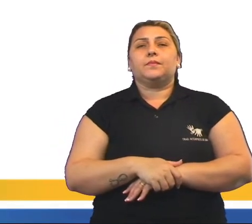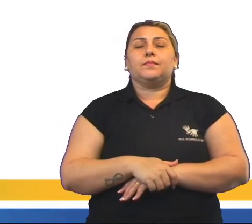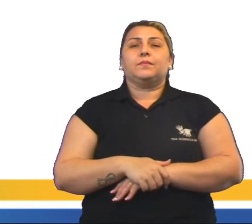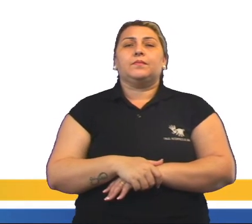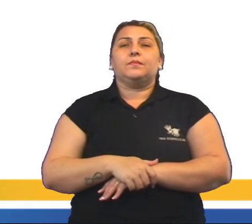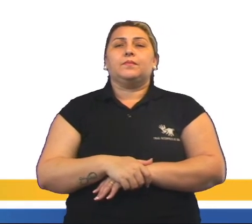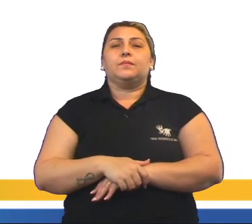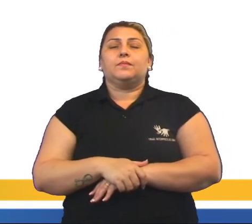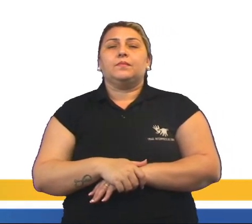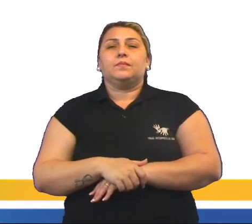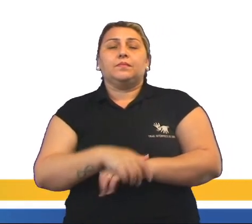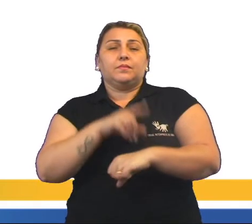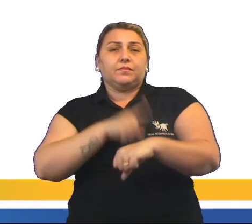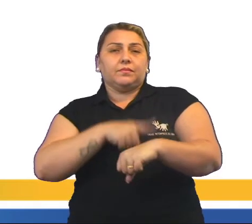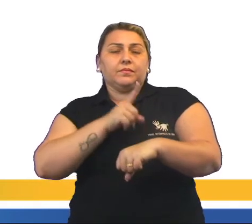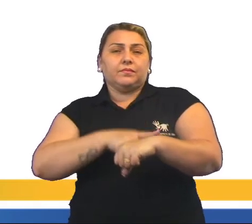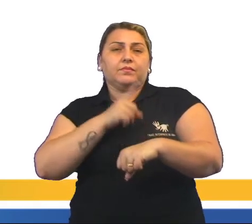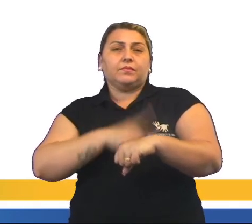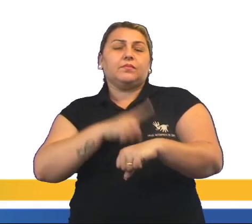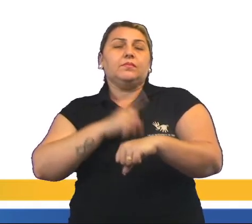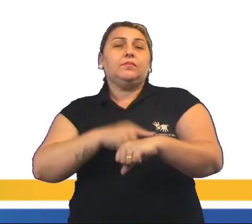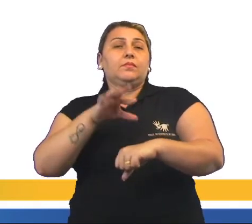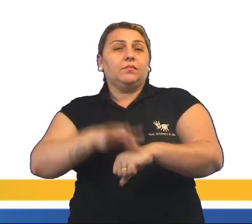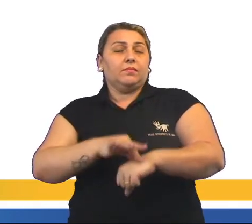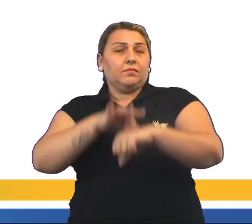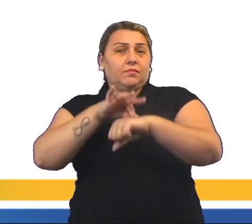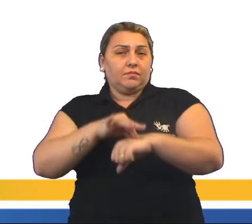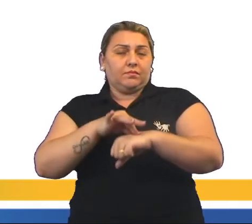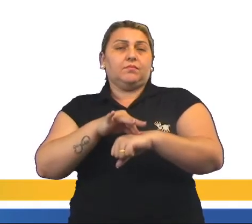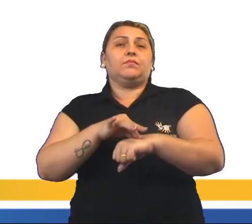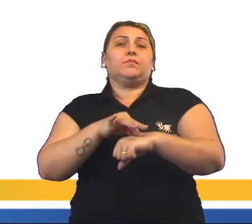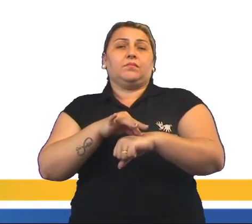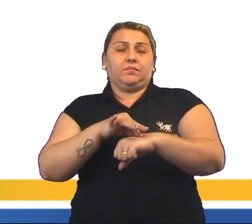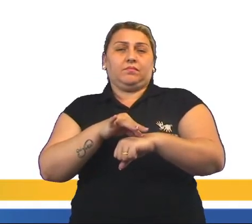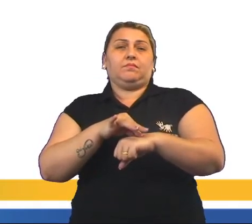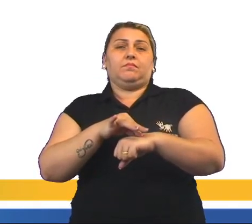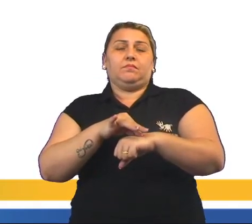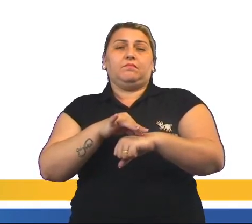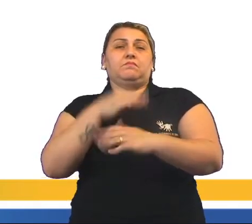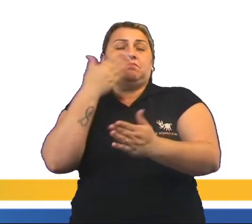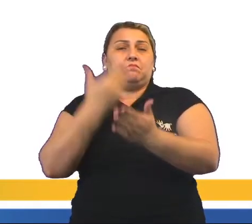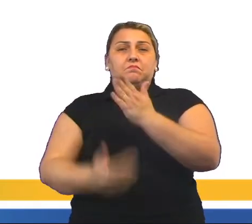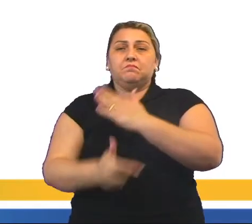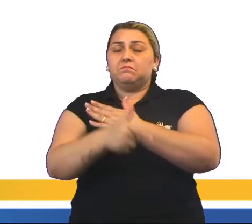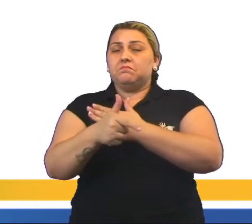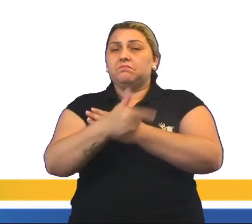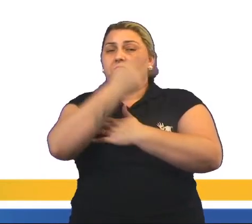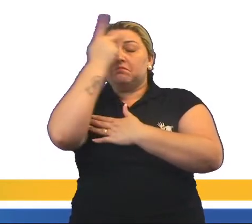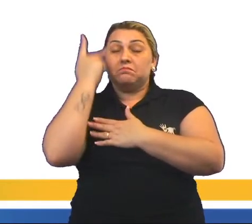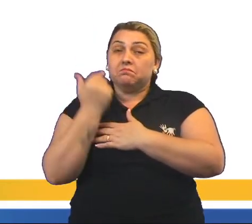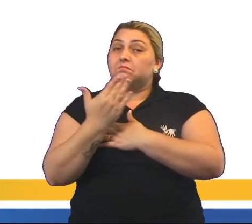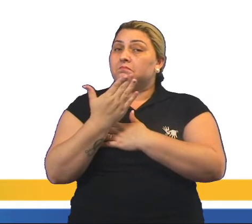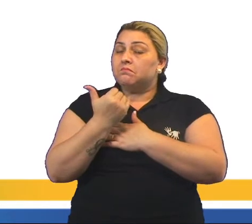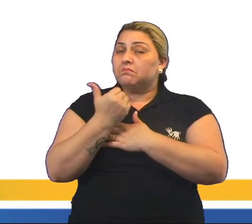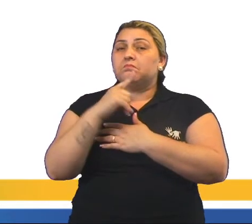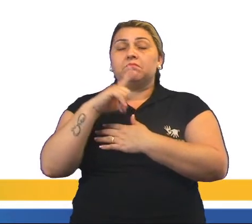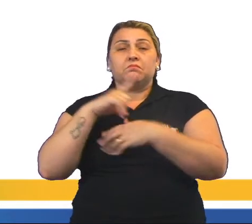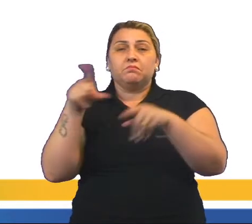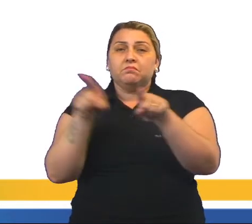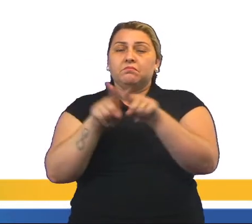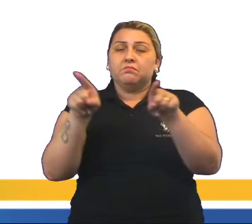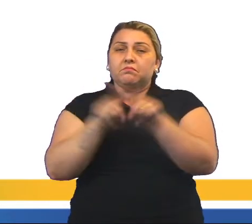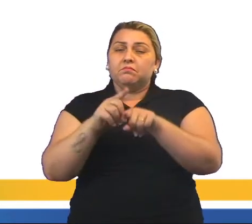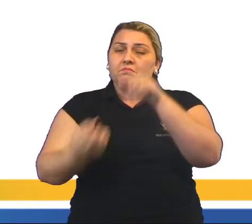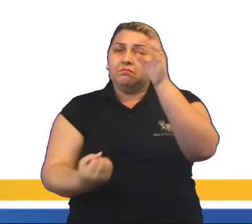Por bastante tempo, boa parte da carne e do gado abatido era desperdiçada, pois não havia quem a consumisse. Havia também uma grande